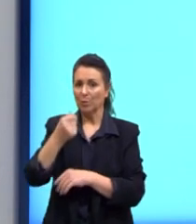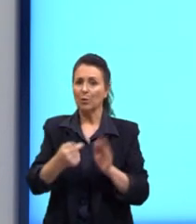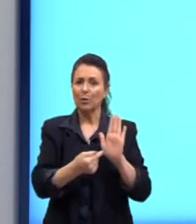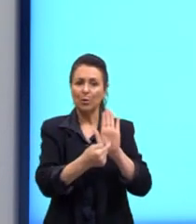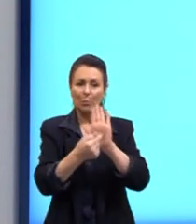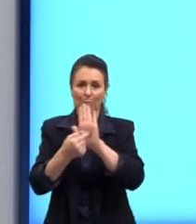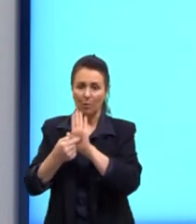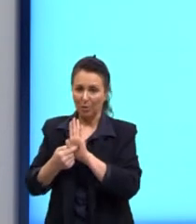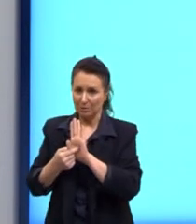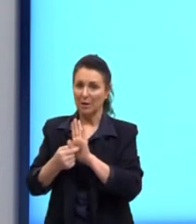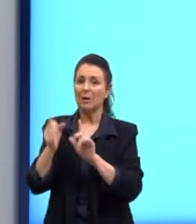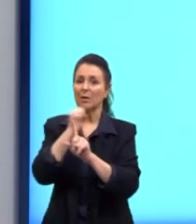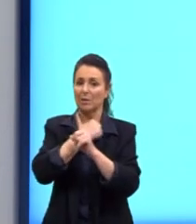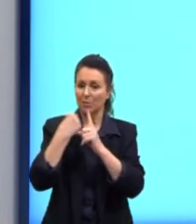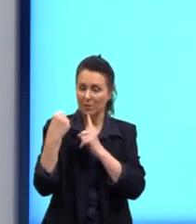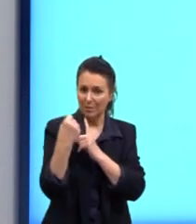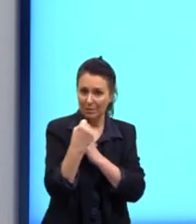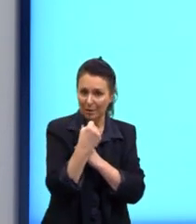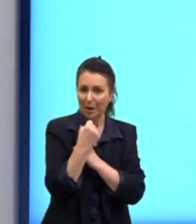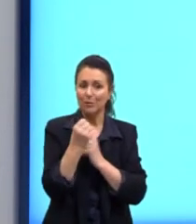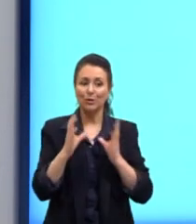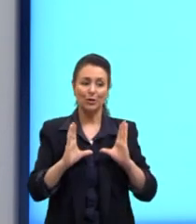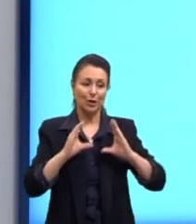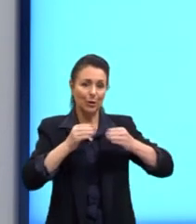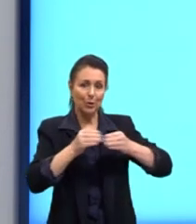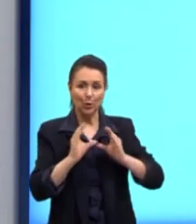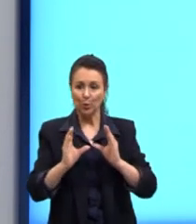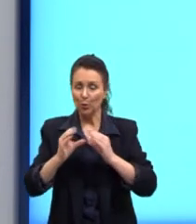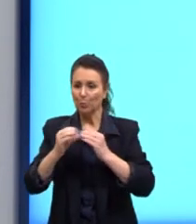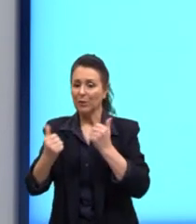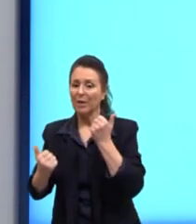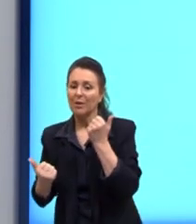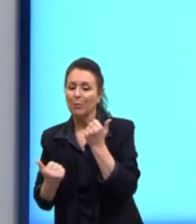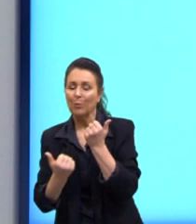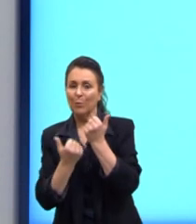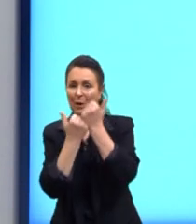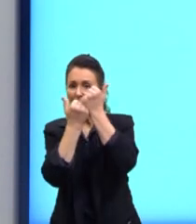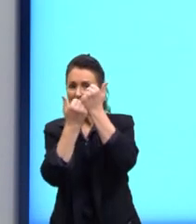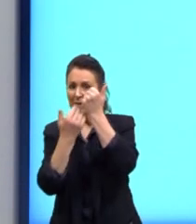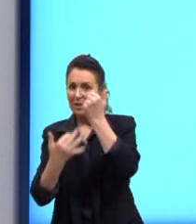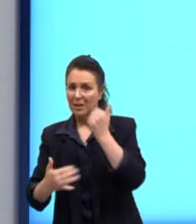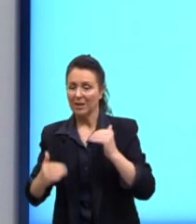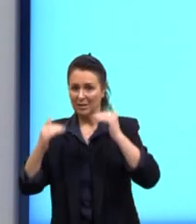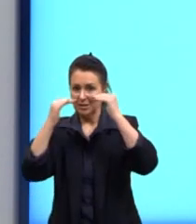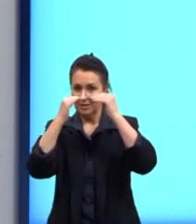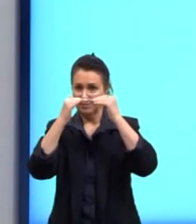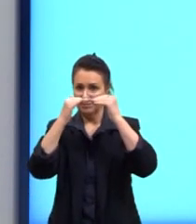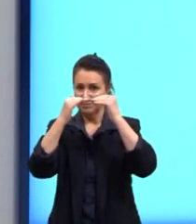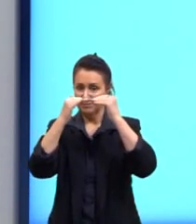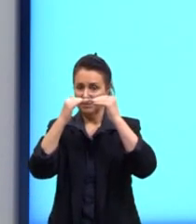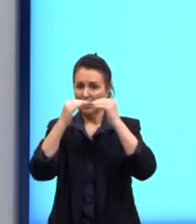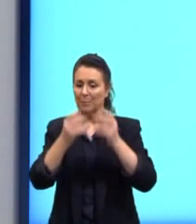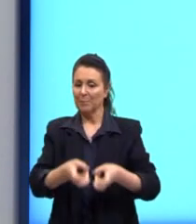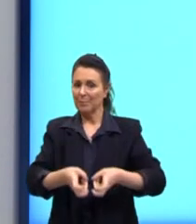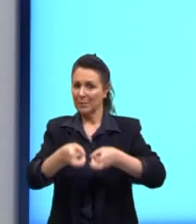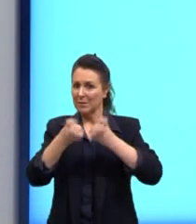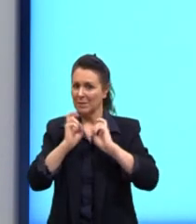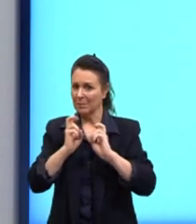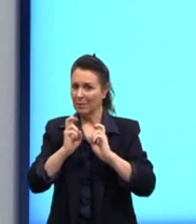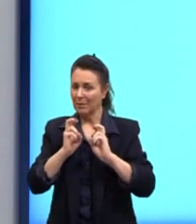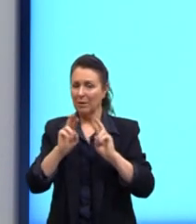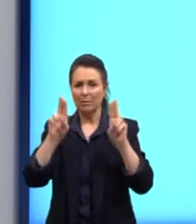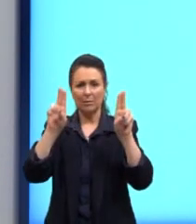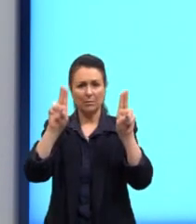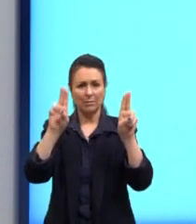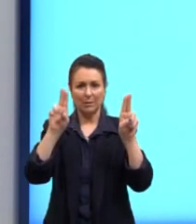classista e hierarquizada em função do capital. Então, percebam que ele não está citando